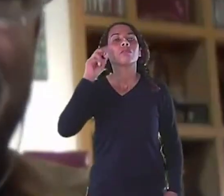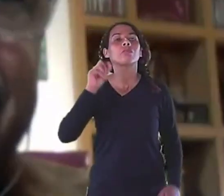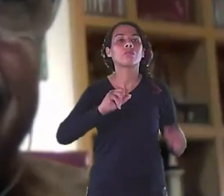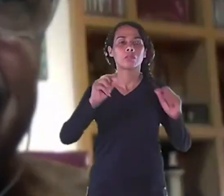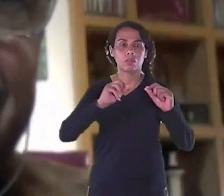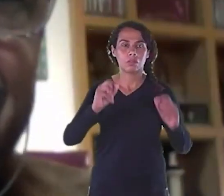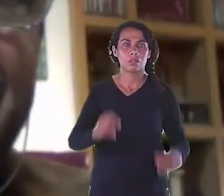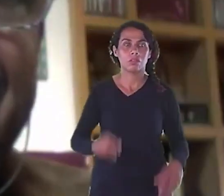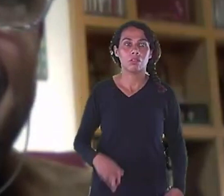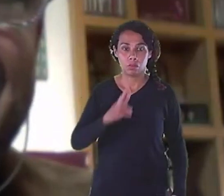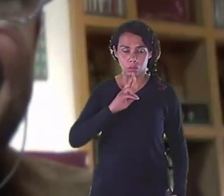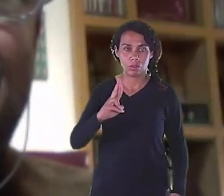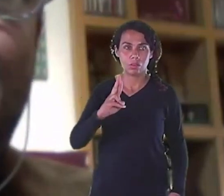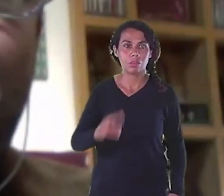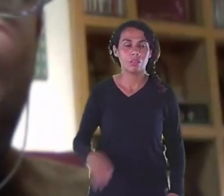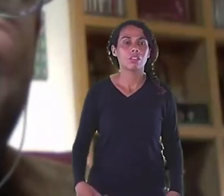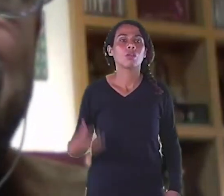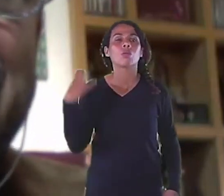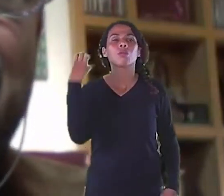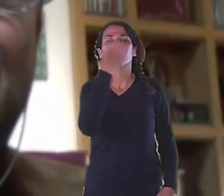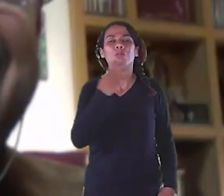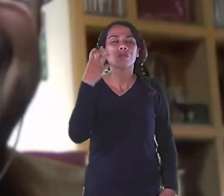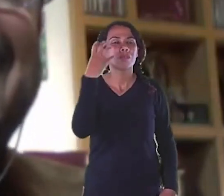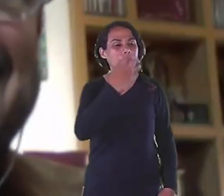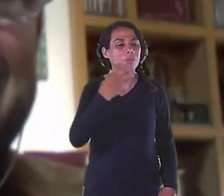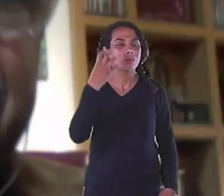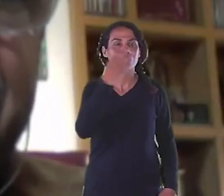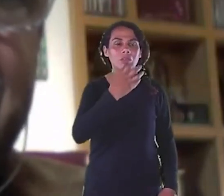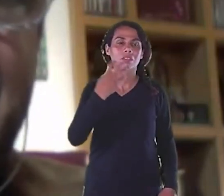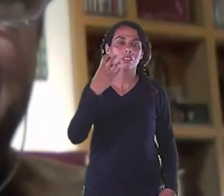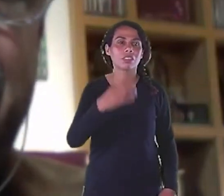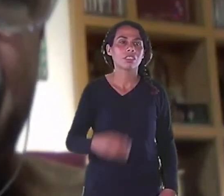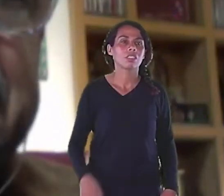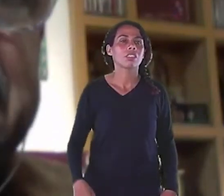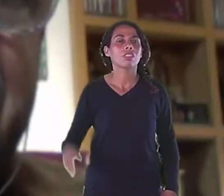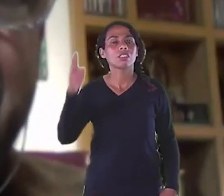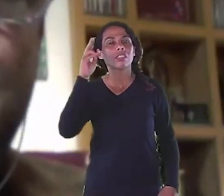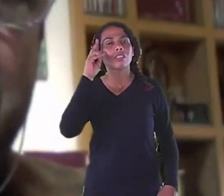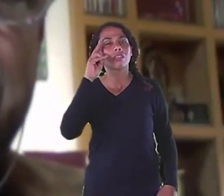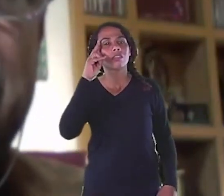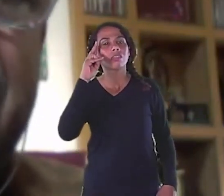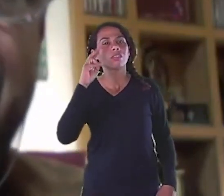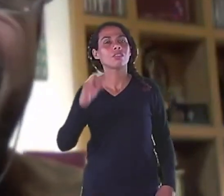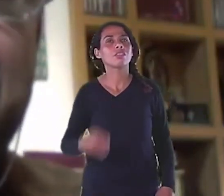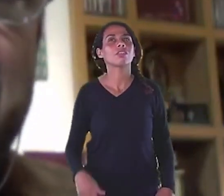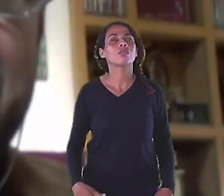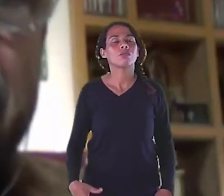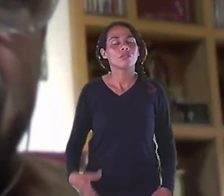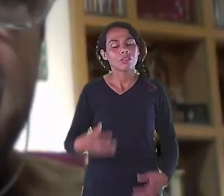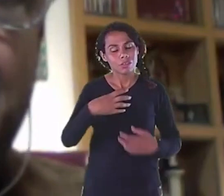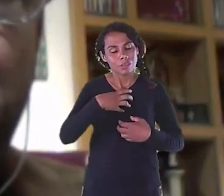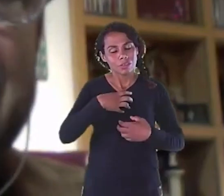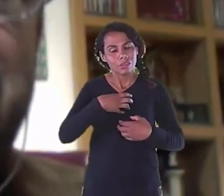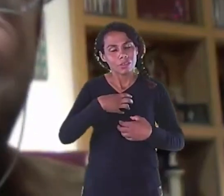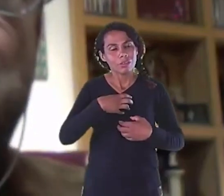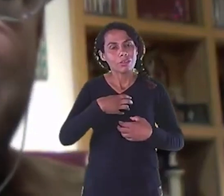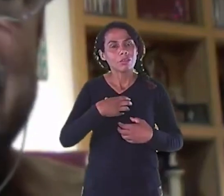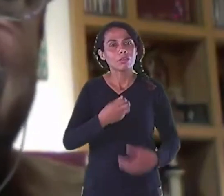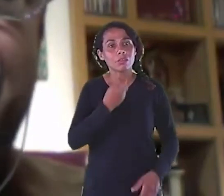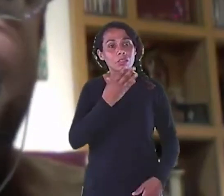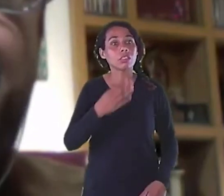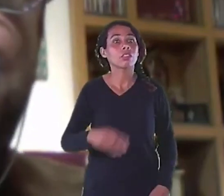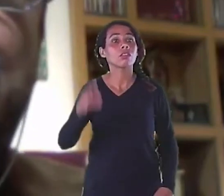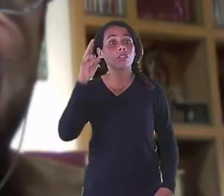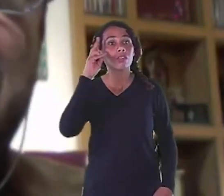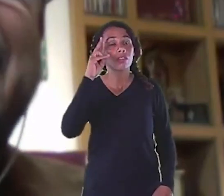tive O que eu sou Então Afonso Eu só tenho que agradecer A minha infância A minha origem A minha família Porque se eu